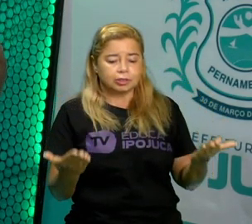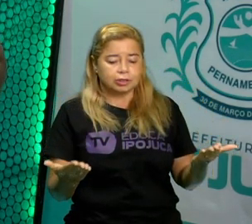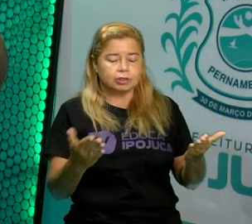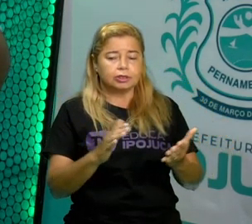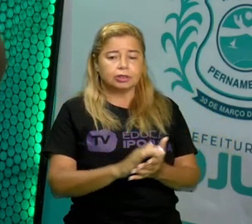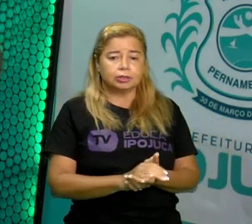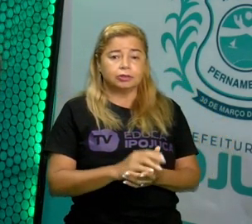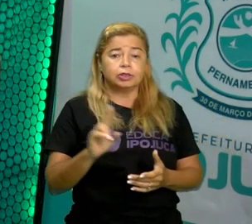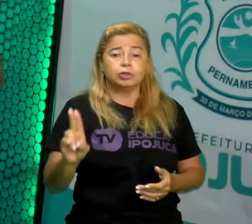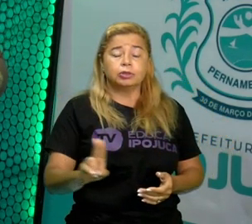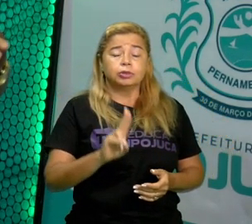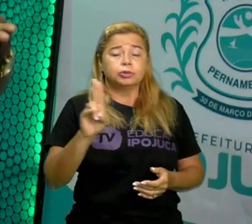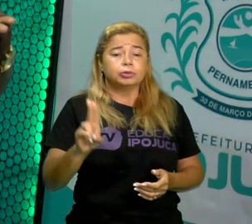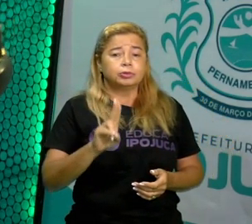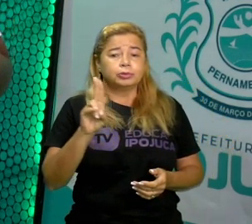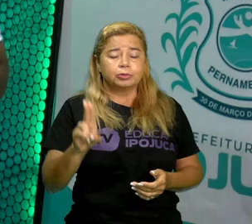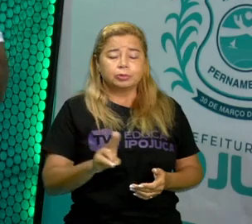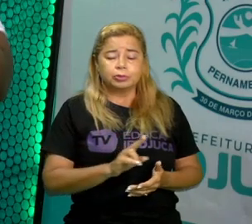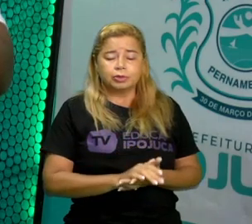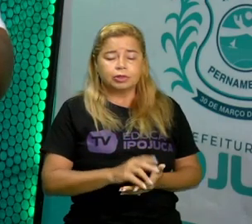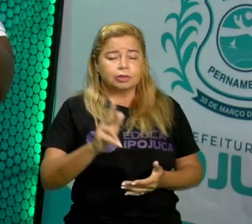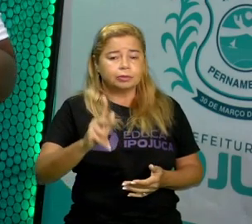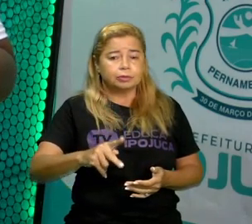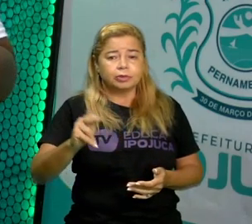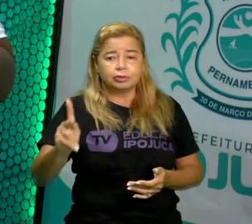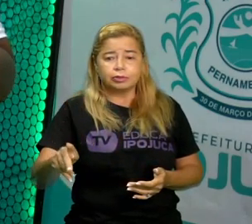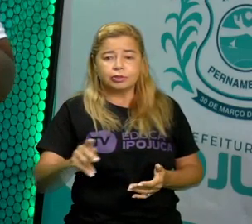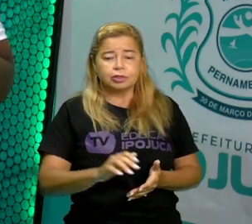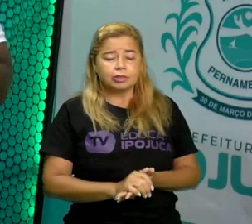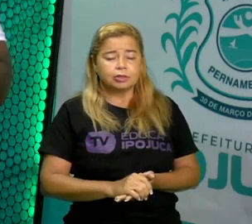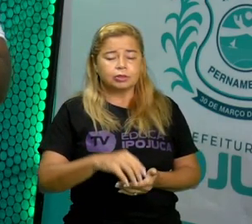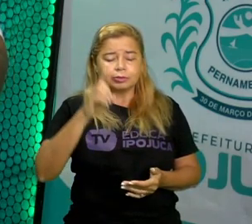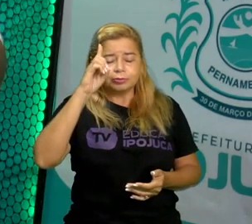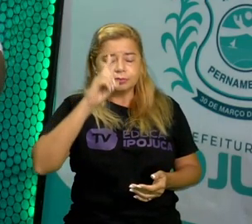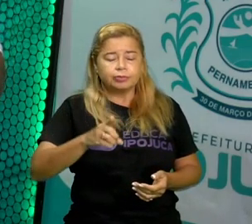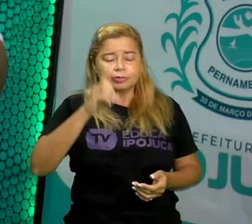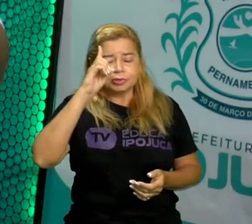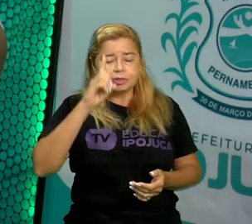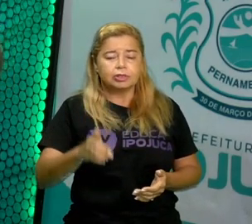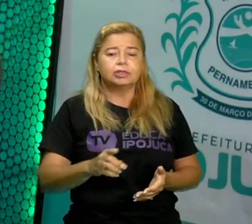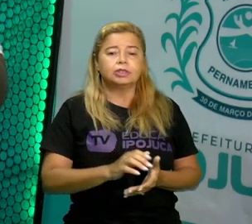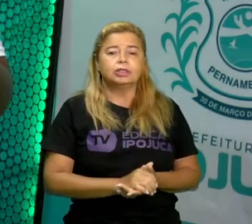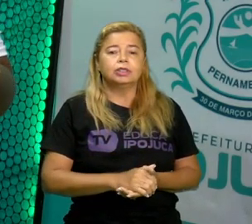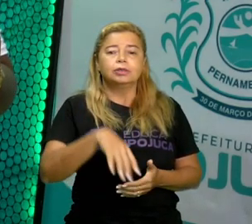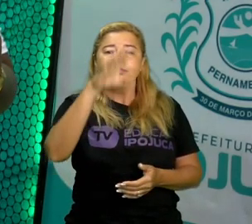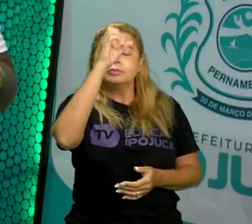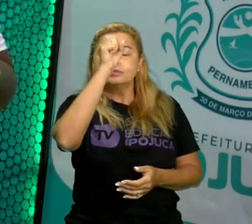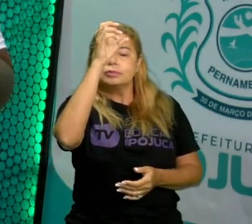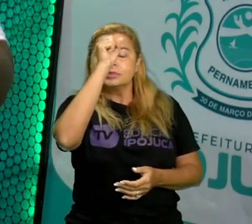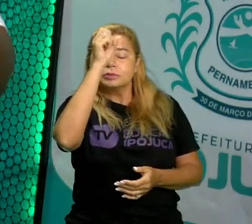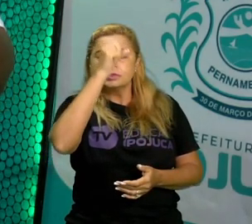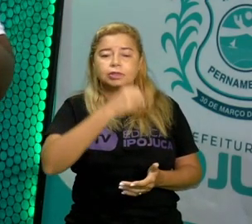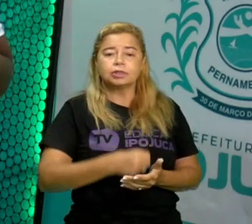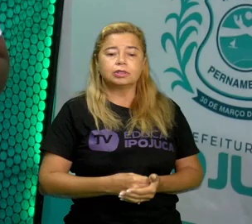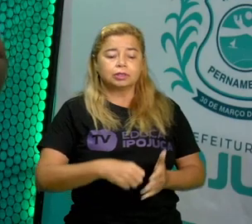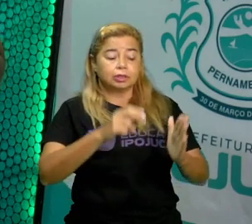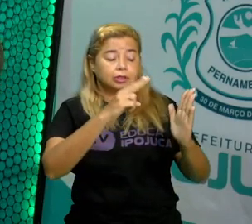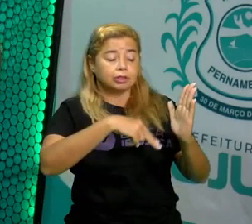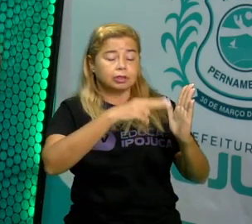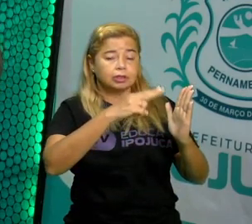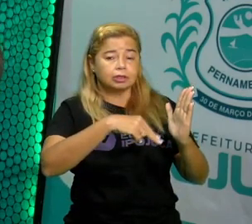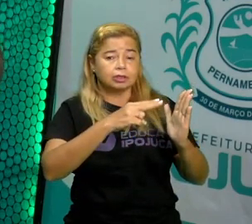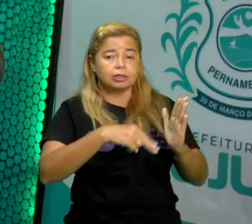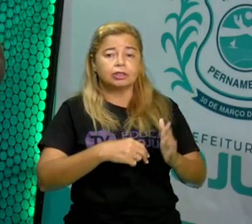utilizado pelos nossos professores, no nosso dia a dia, para aprender a ler, para